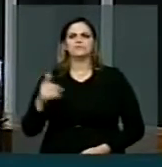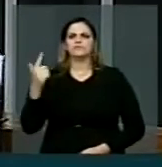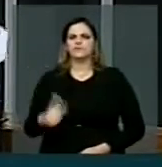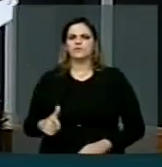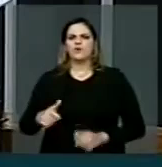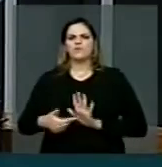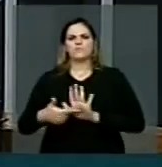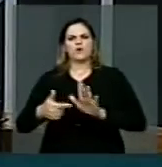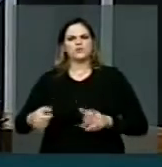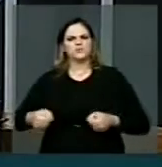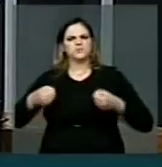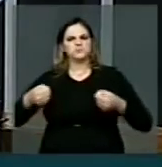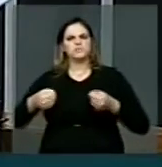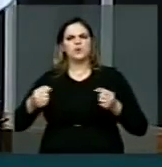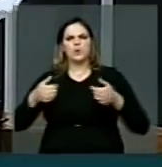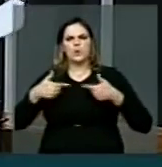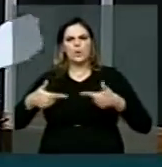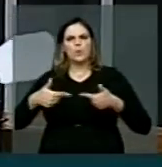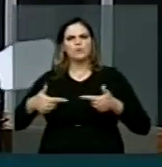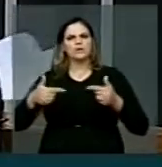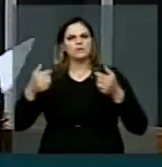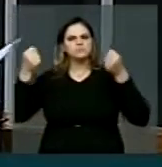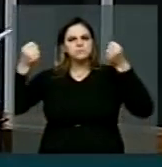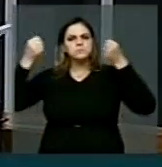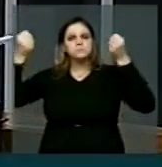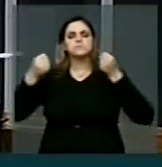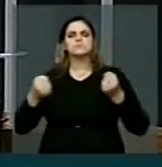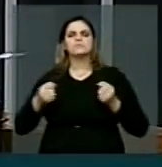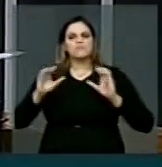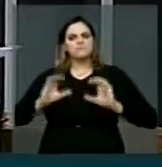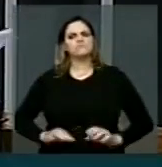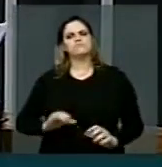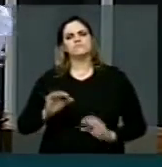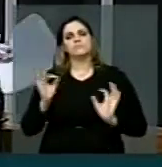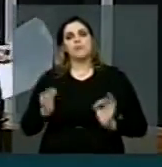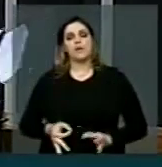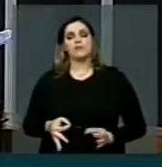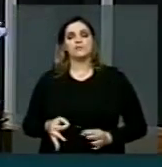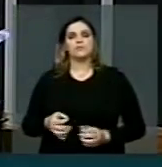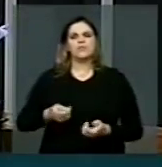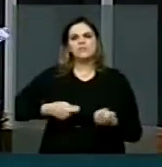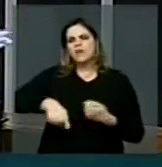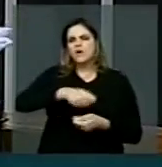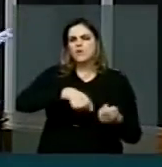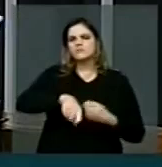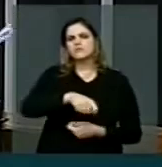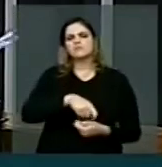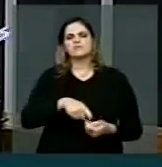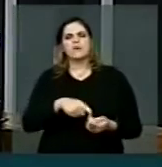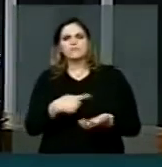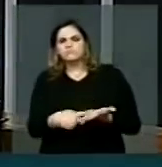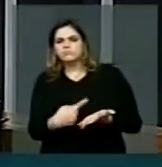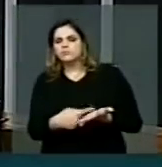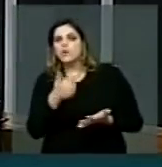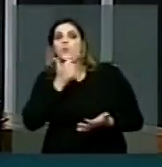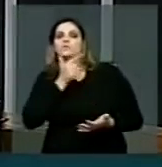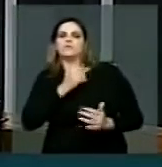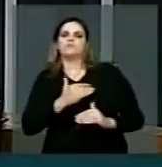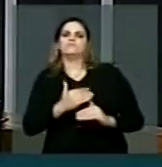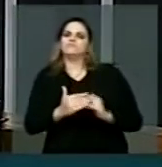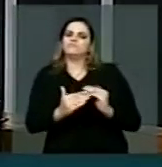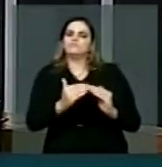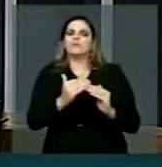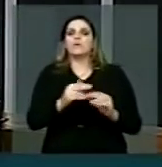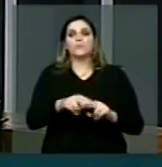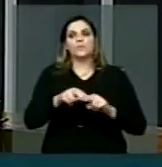lição de luta, dão uma lição de cidadania, as negociações, enfim, avançaram, tanto